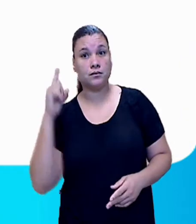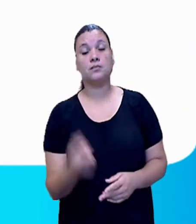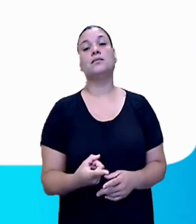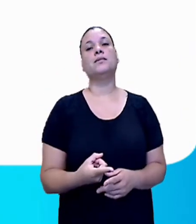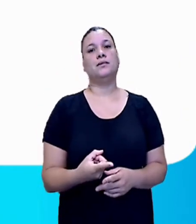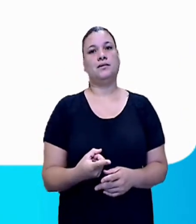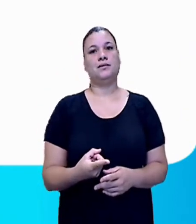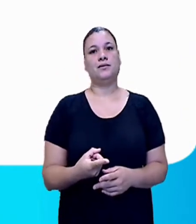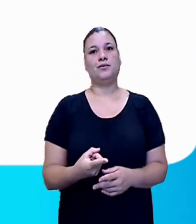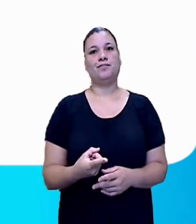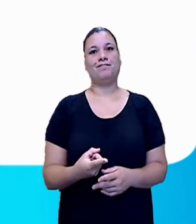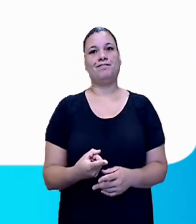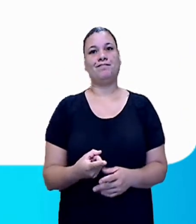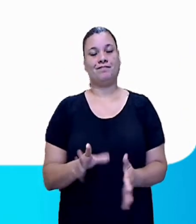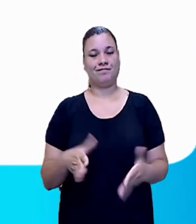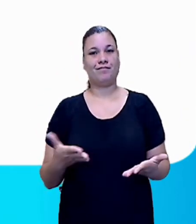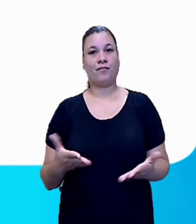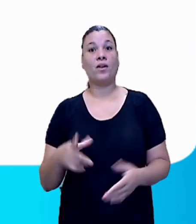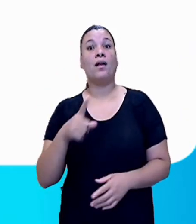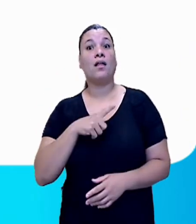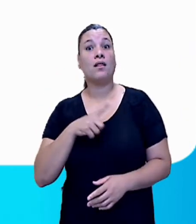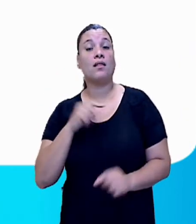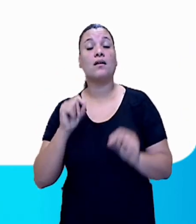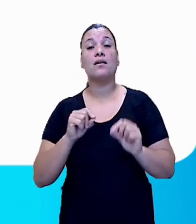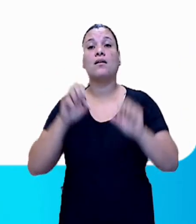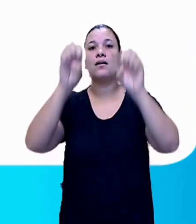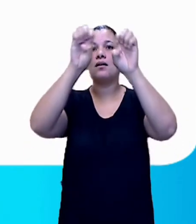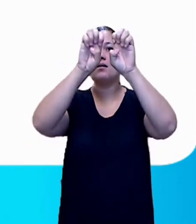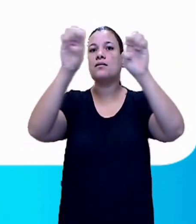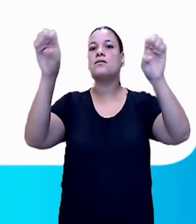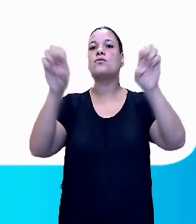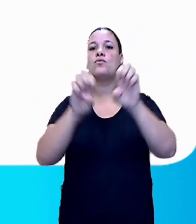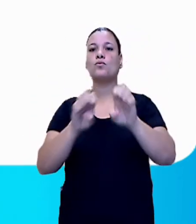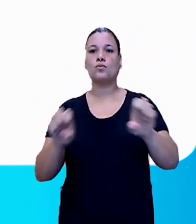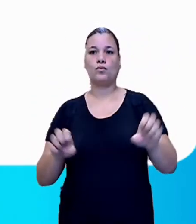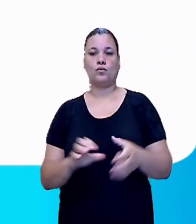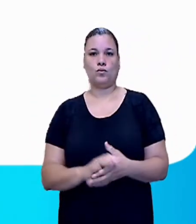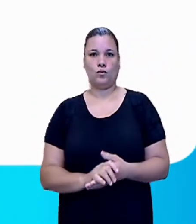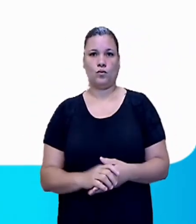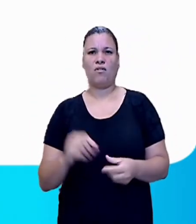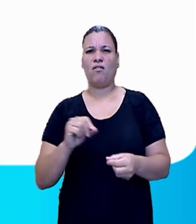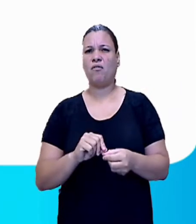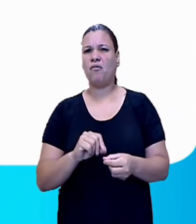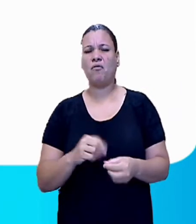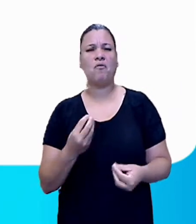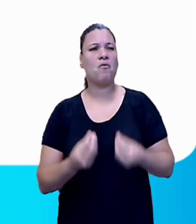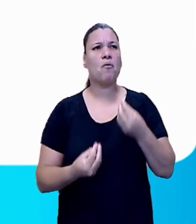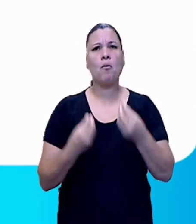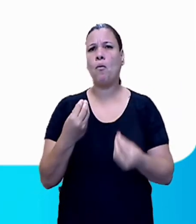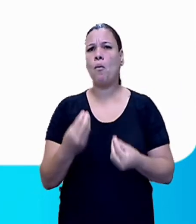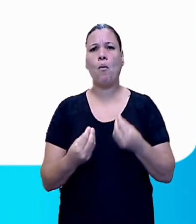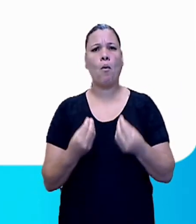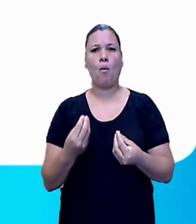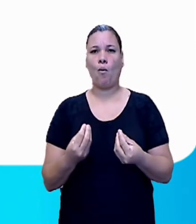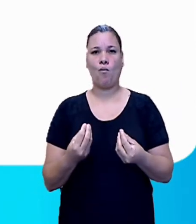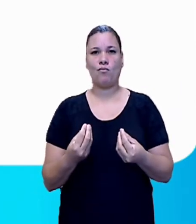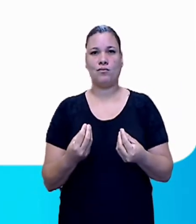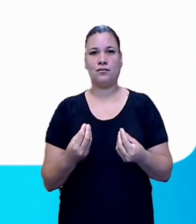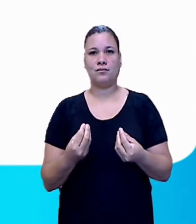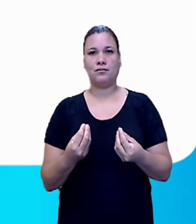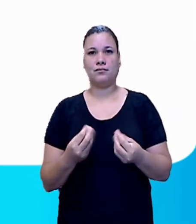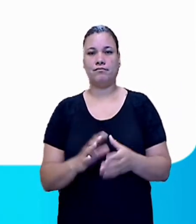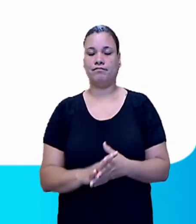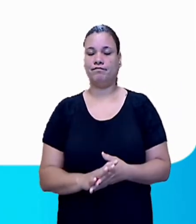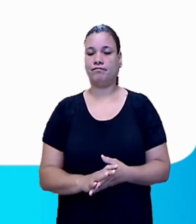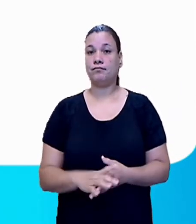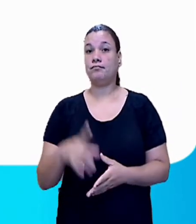E tem uma estrutura. Isso. A estrutura de como fazer um anúncio publicitário. Bem, nós temos o